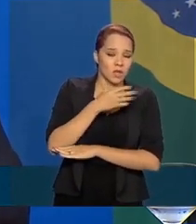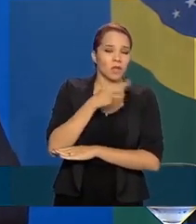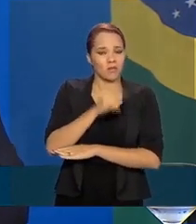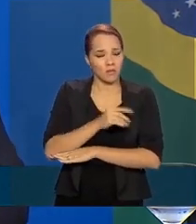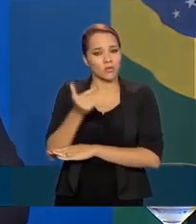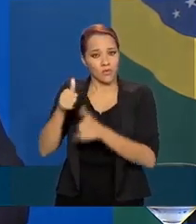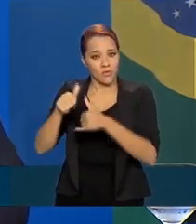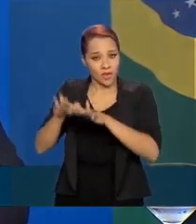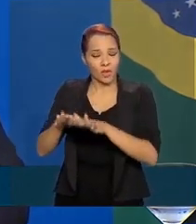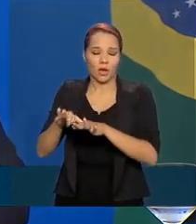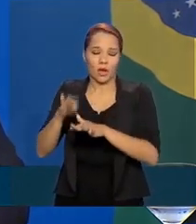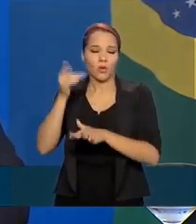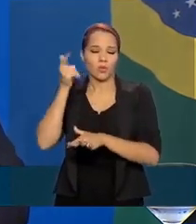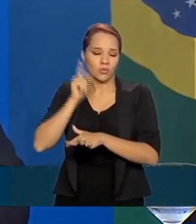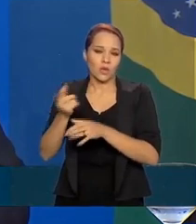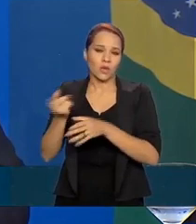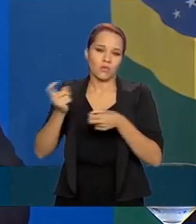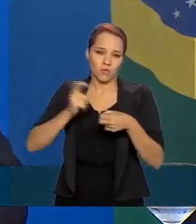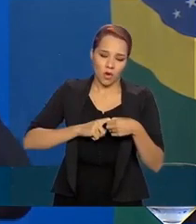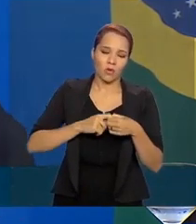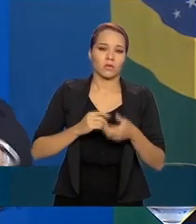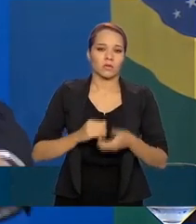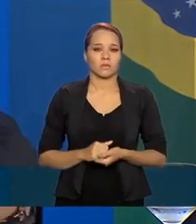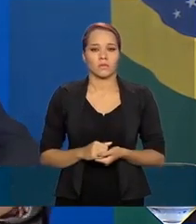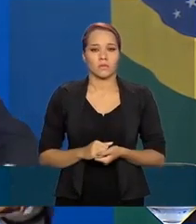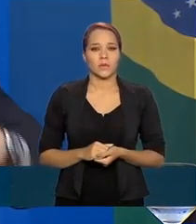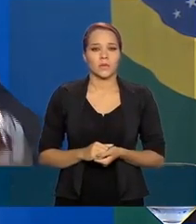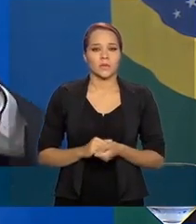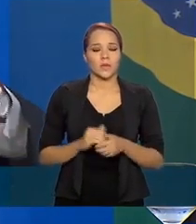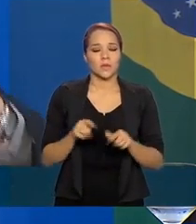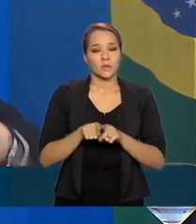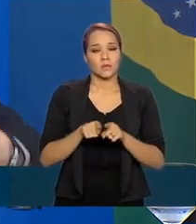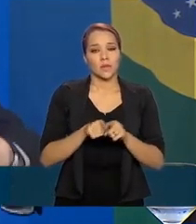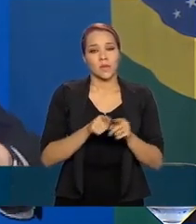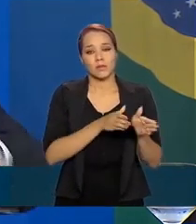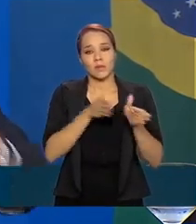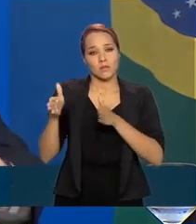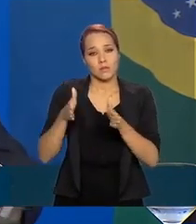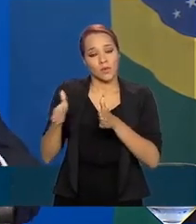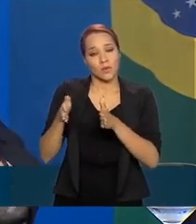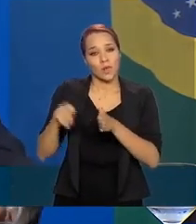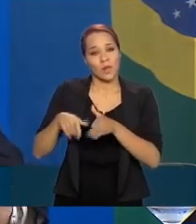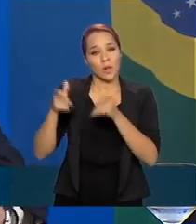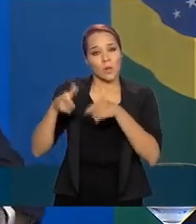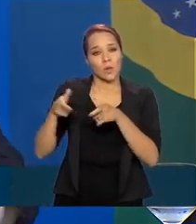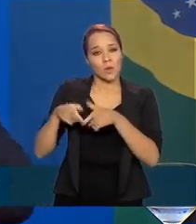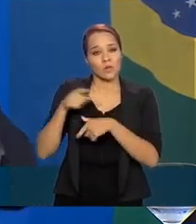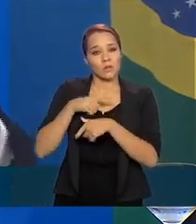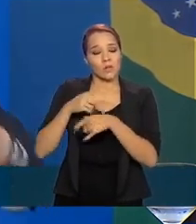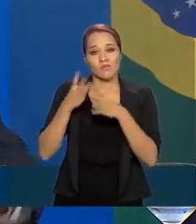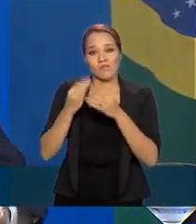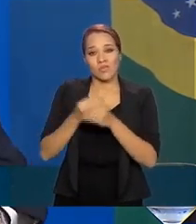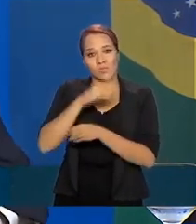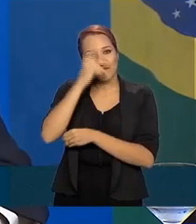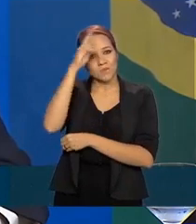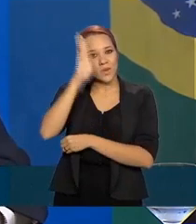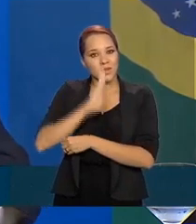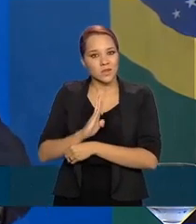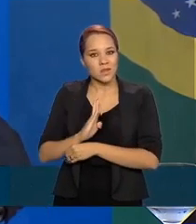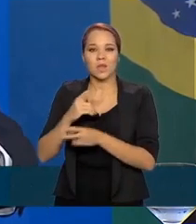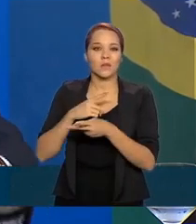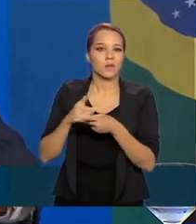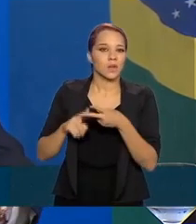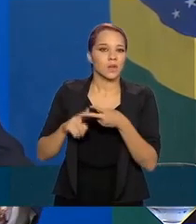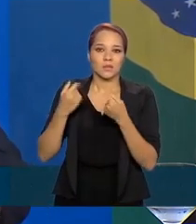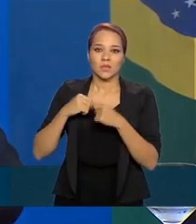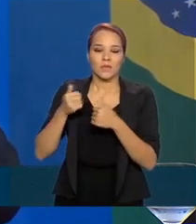os demais possam regressar. E, nesse período, é um lugar onde se concentraram muitos brasileiros, muitas vezes